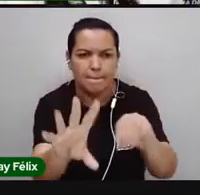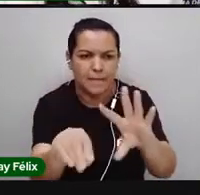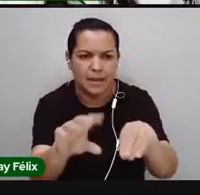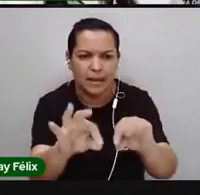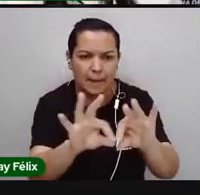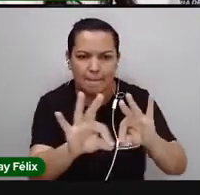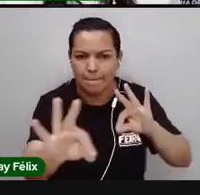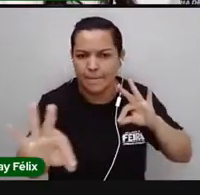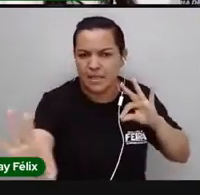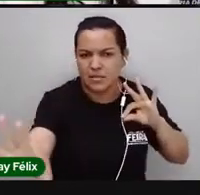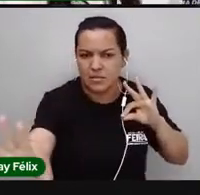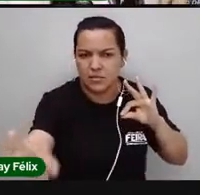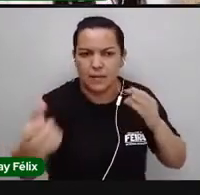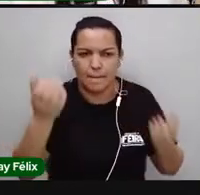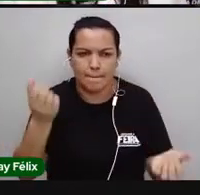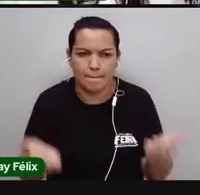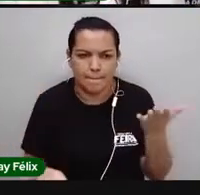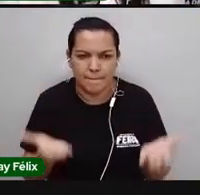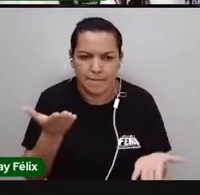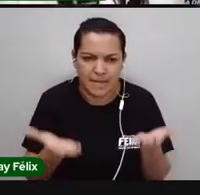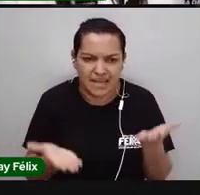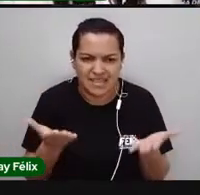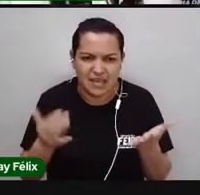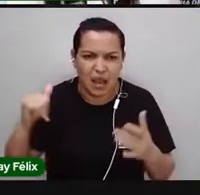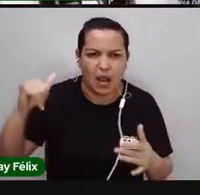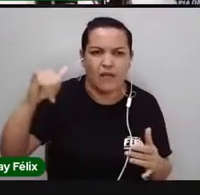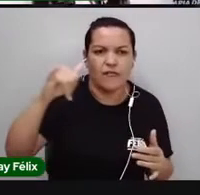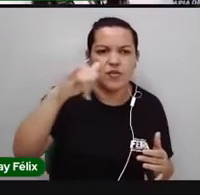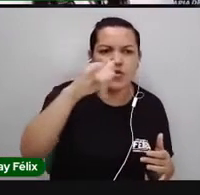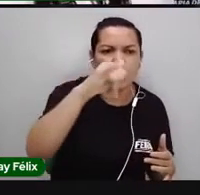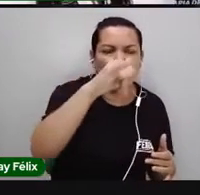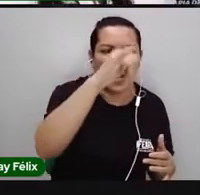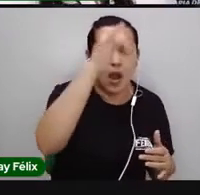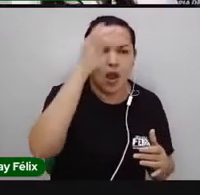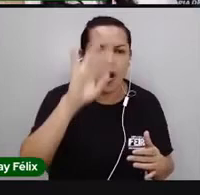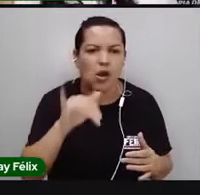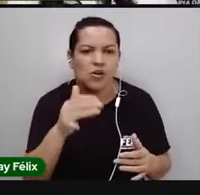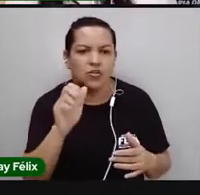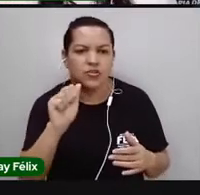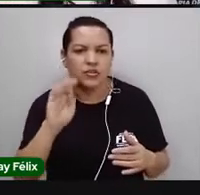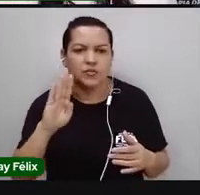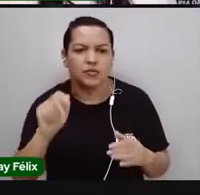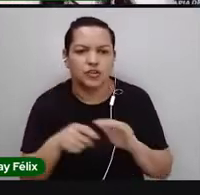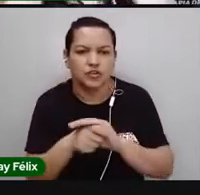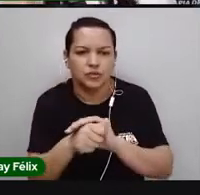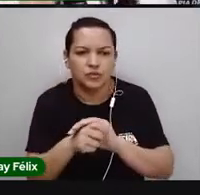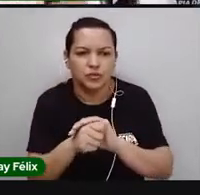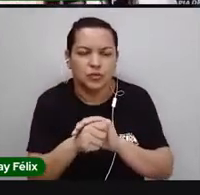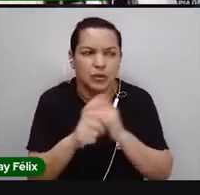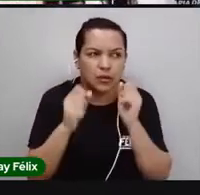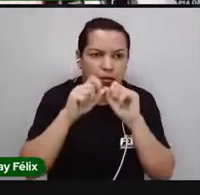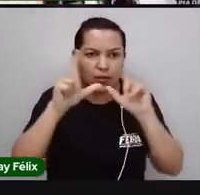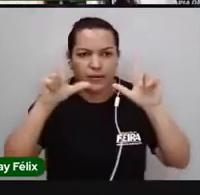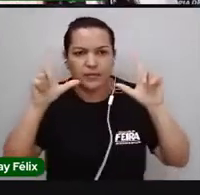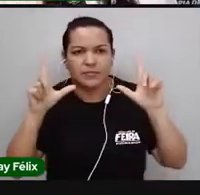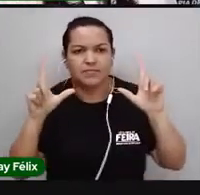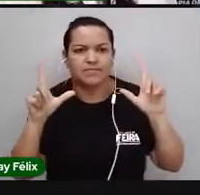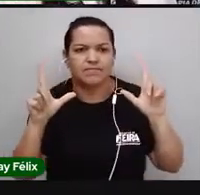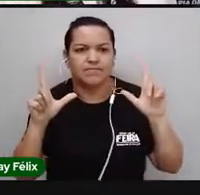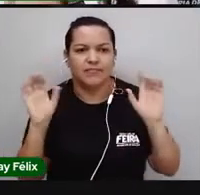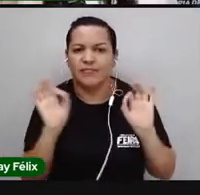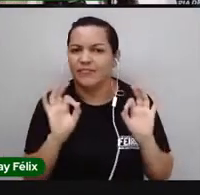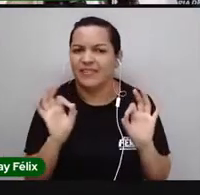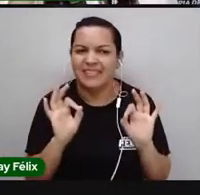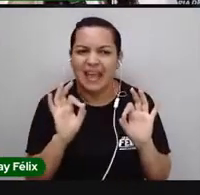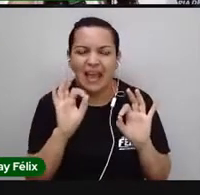medir, pesar, do avião a jato ao jabuti, desperta o que ainda não. Não